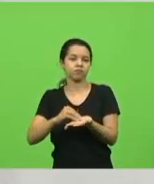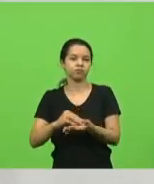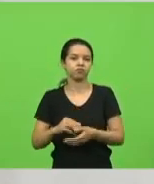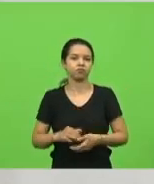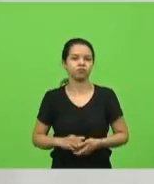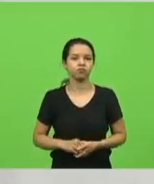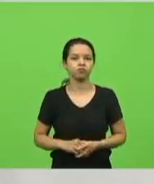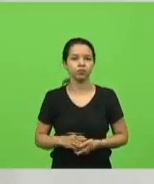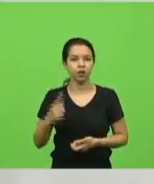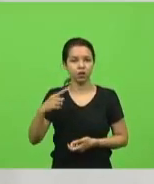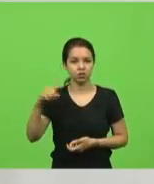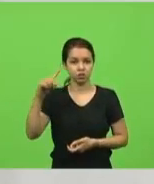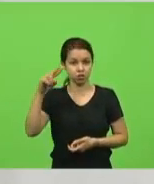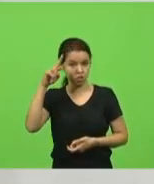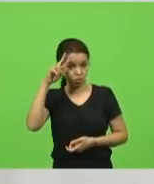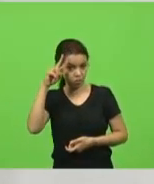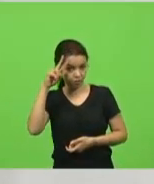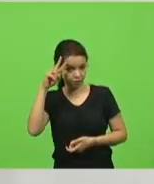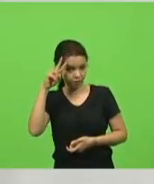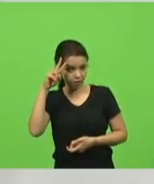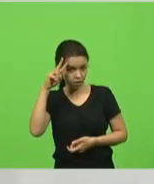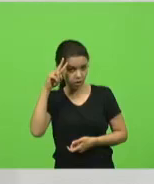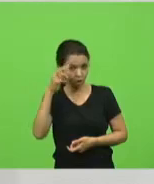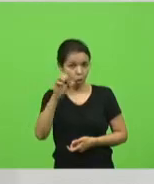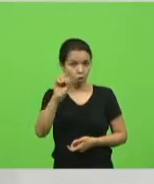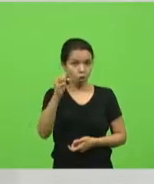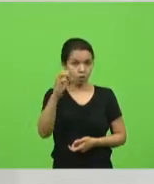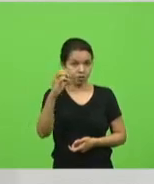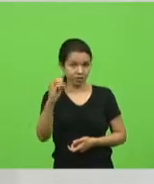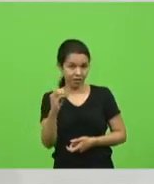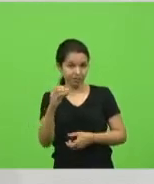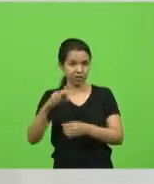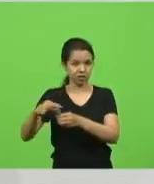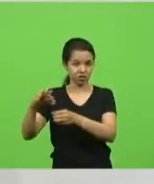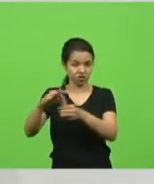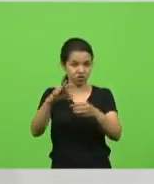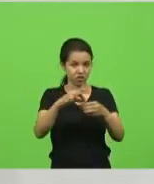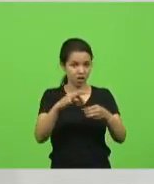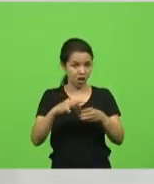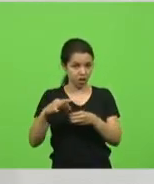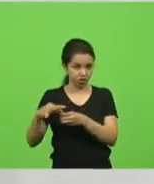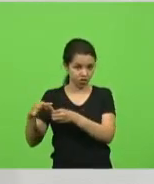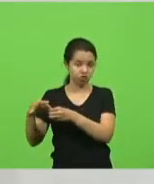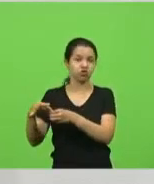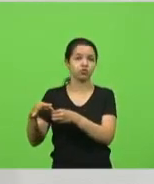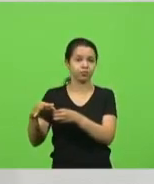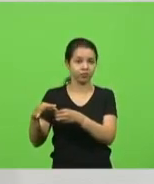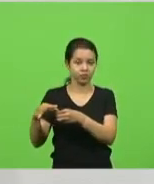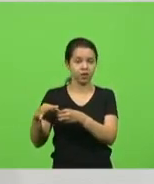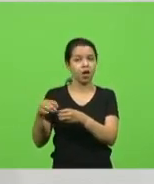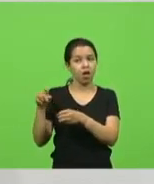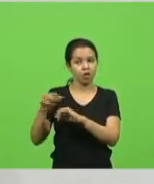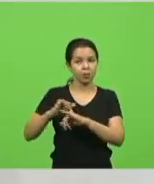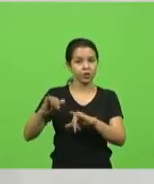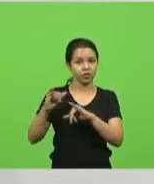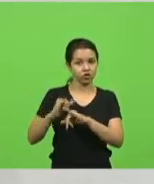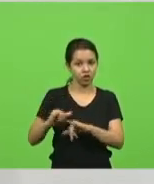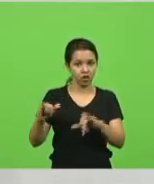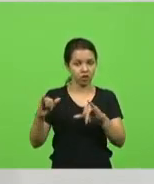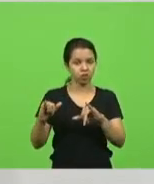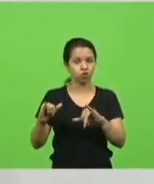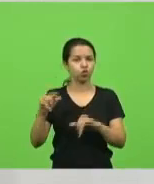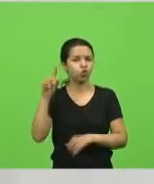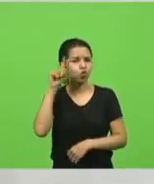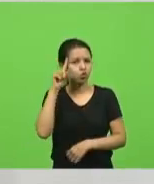80 entidades se manifestaram, 80 entidades, senhor presidente. E eu vou trazer esse assunto todos os dias na